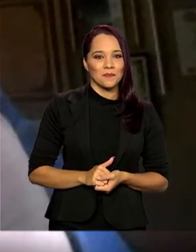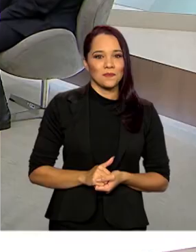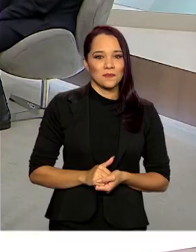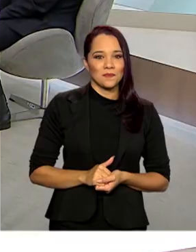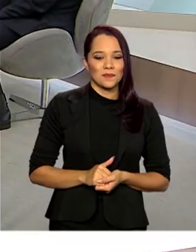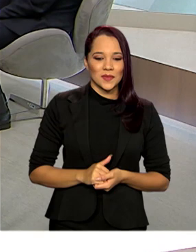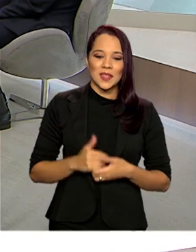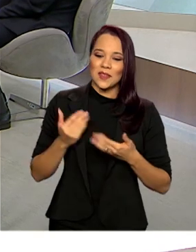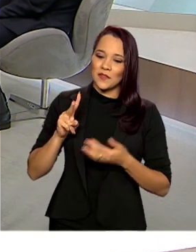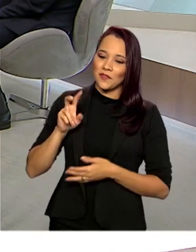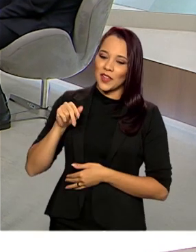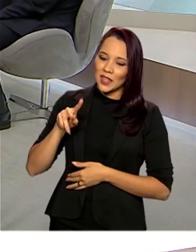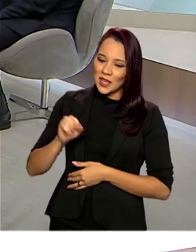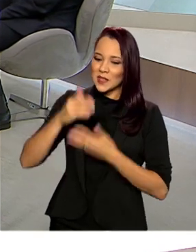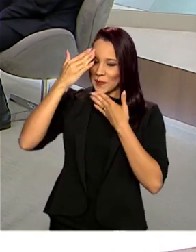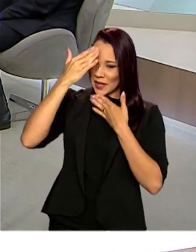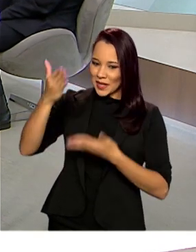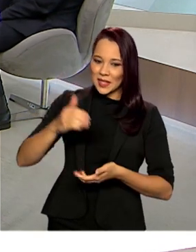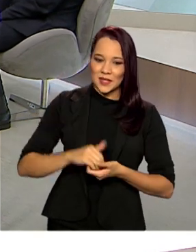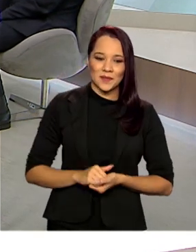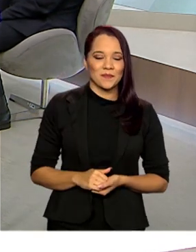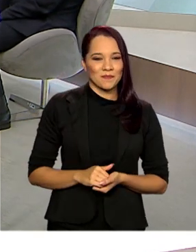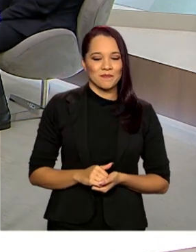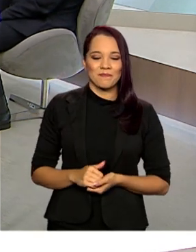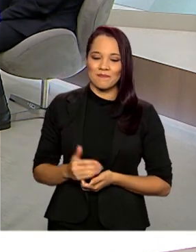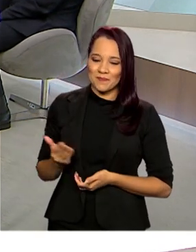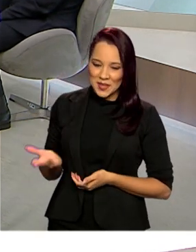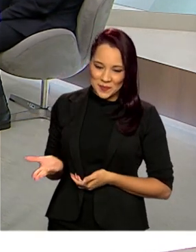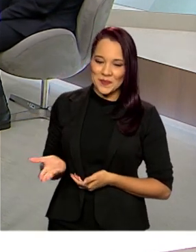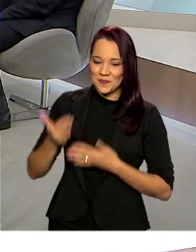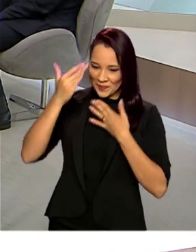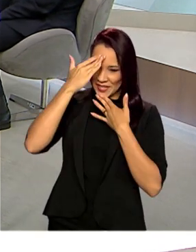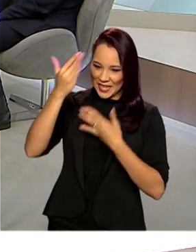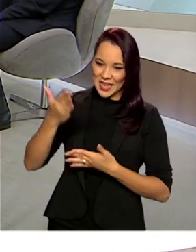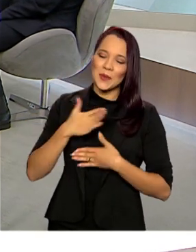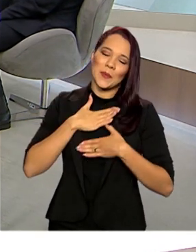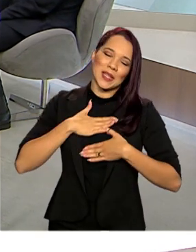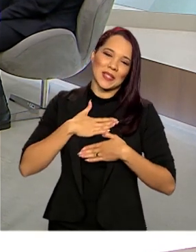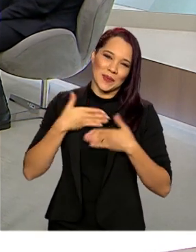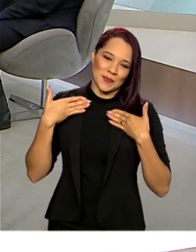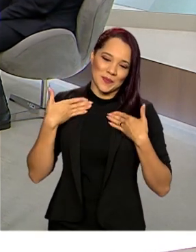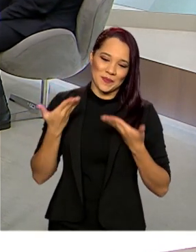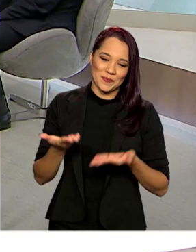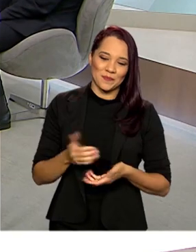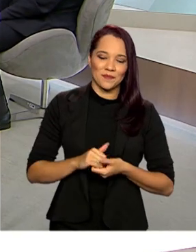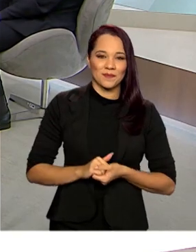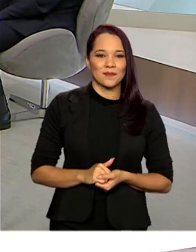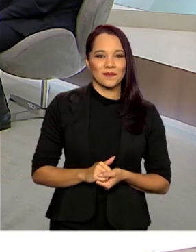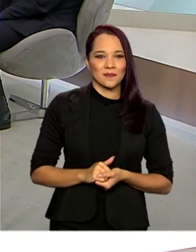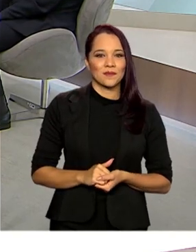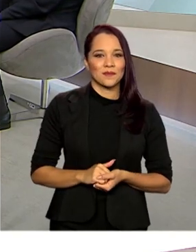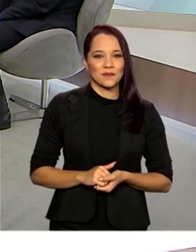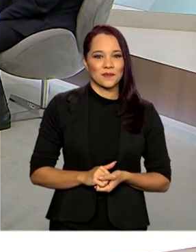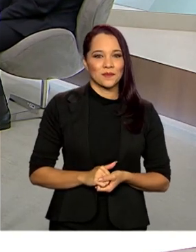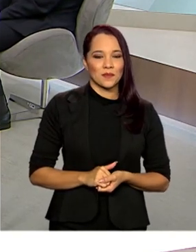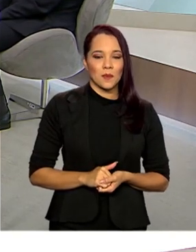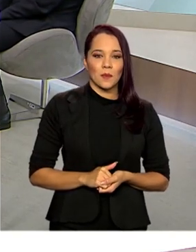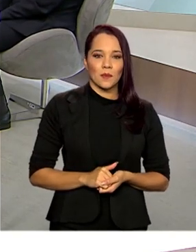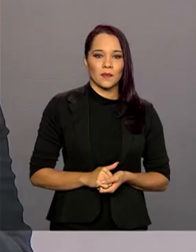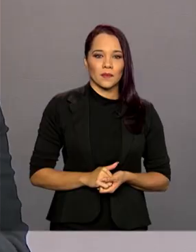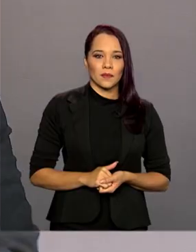Vanessa. Obrigada, foi um prazer. O prazer foi todo meu. Chame, pode dizer, está aqui, né, Ricardo, de volta. Estou à exposição.